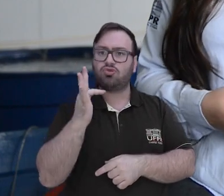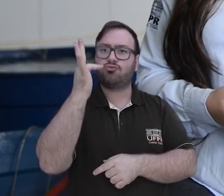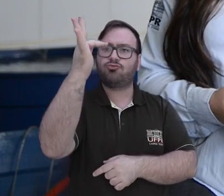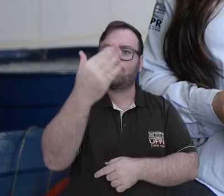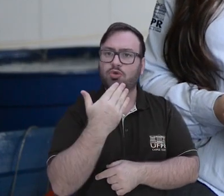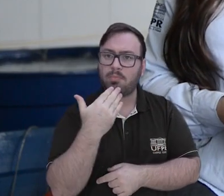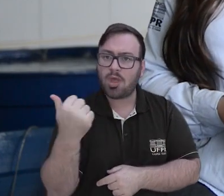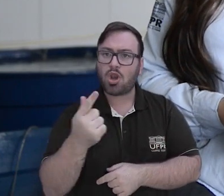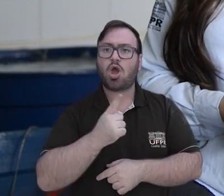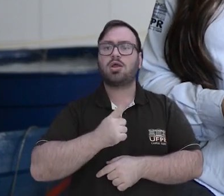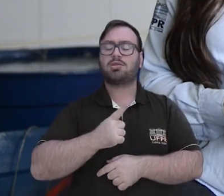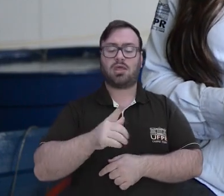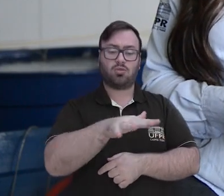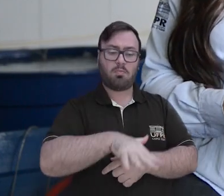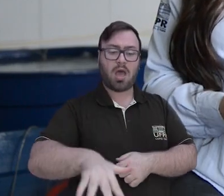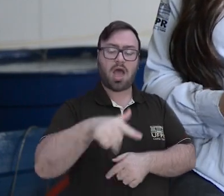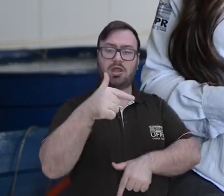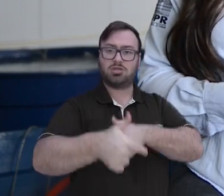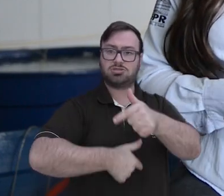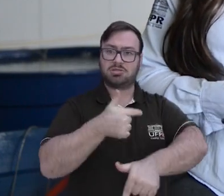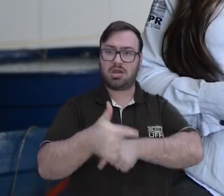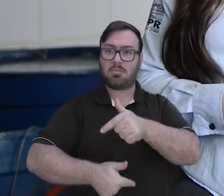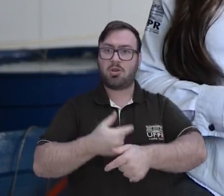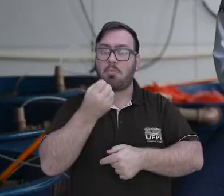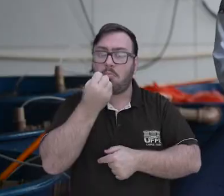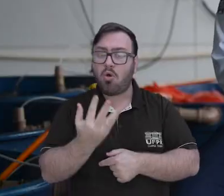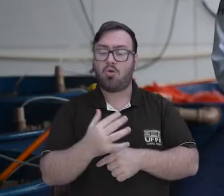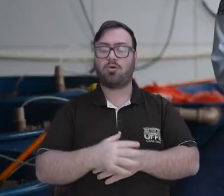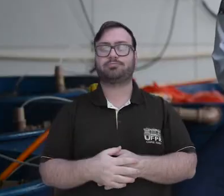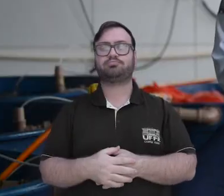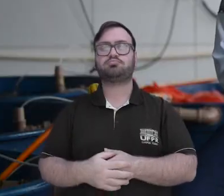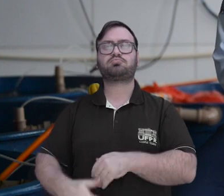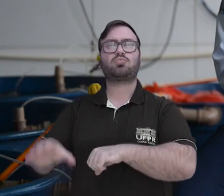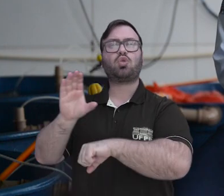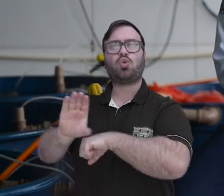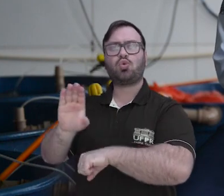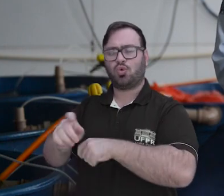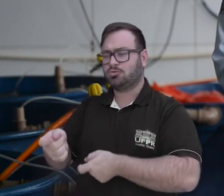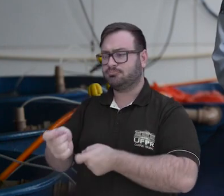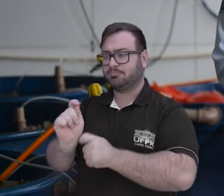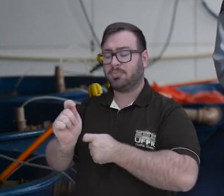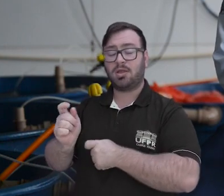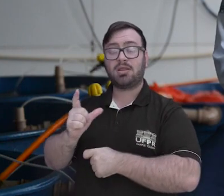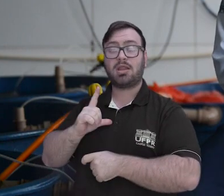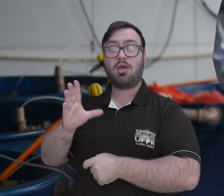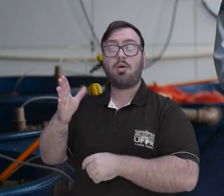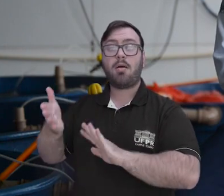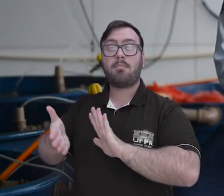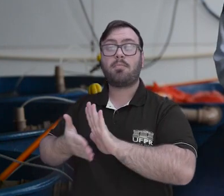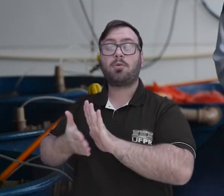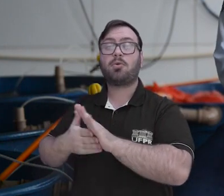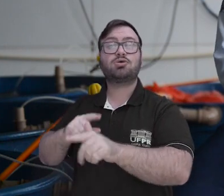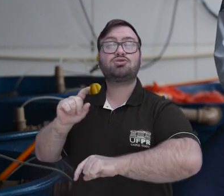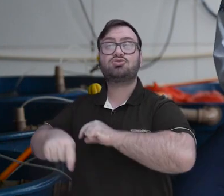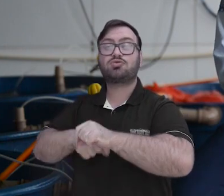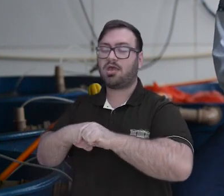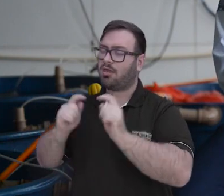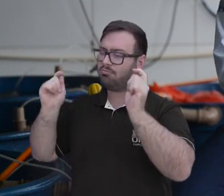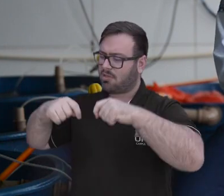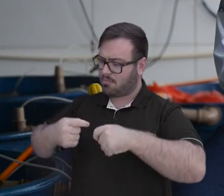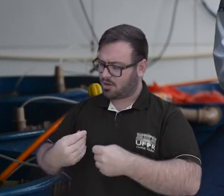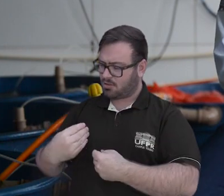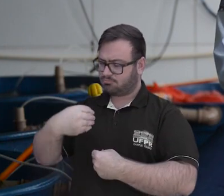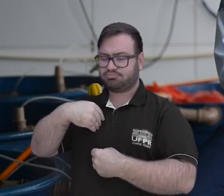pelo fato de ter um mercado de trabalho promissor aqui na região. O curso já me proporcionou capacidade de crescer